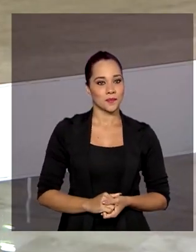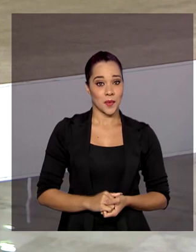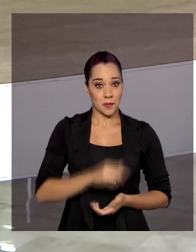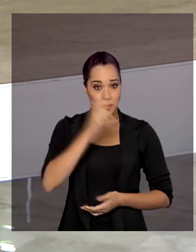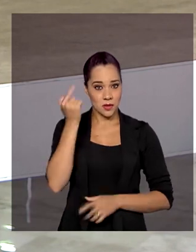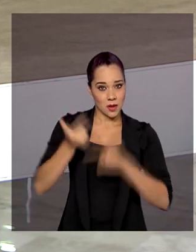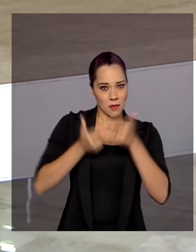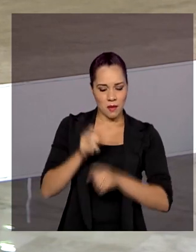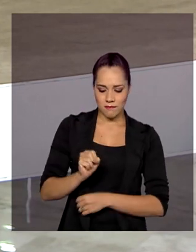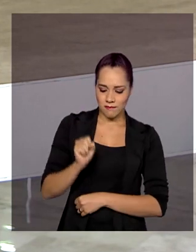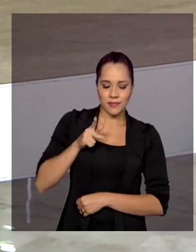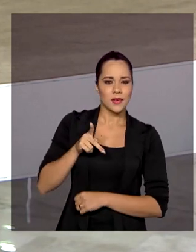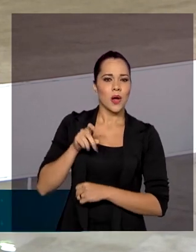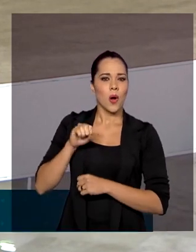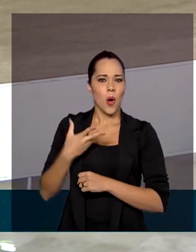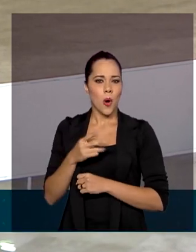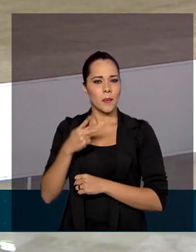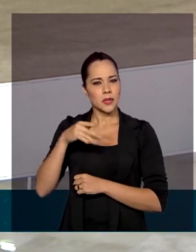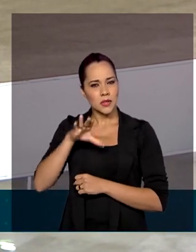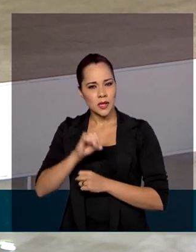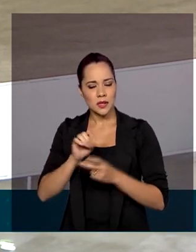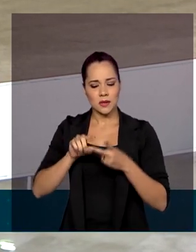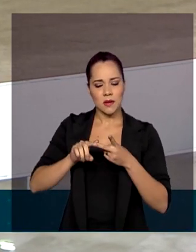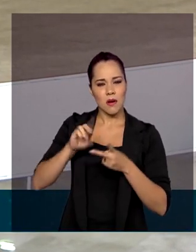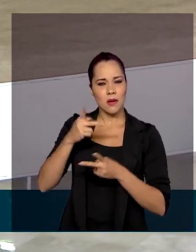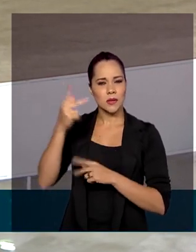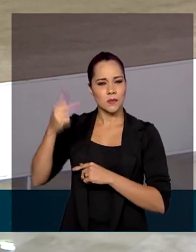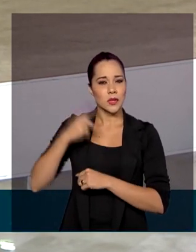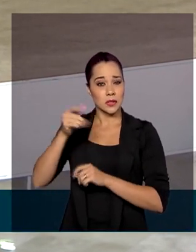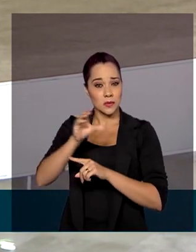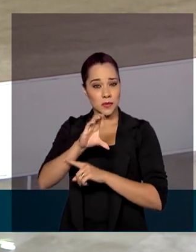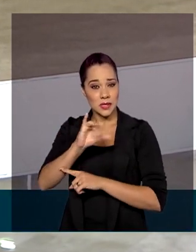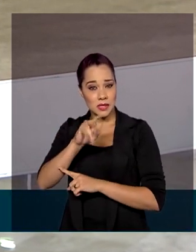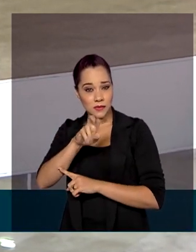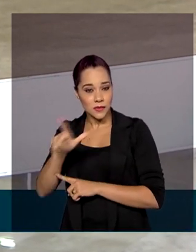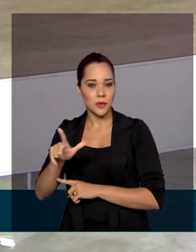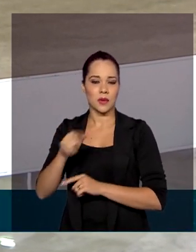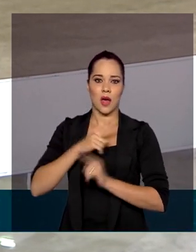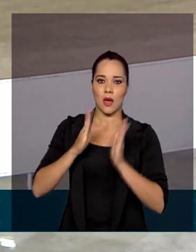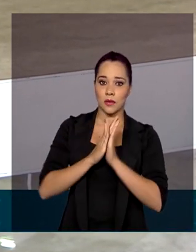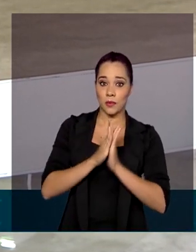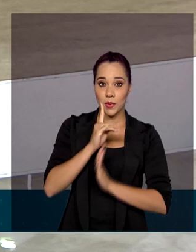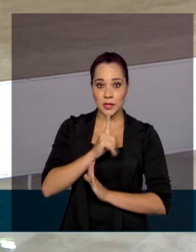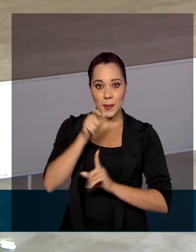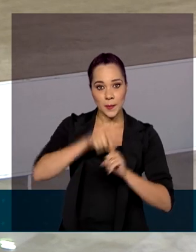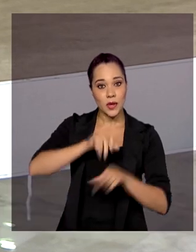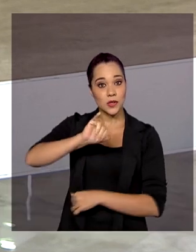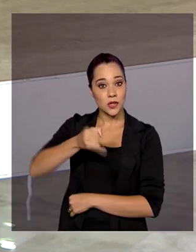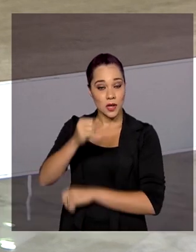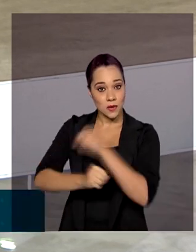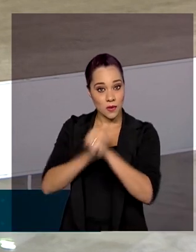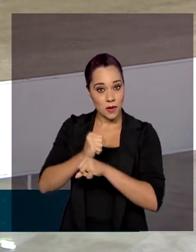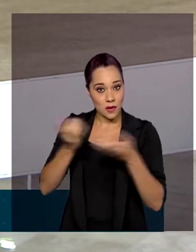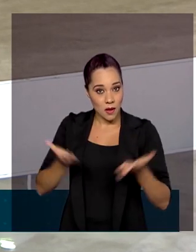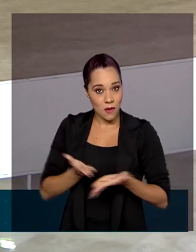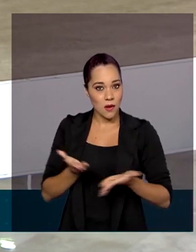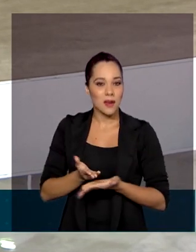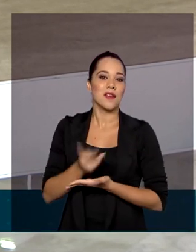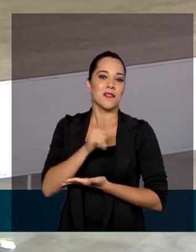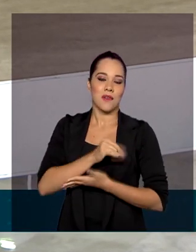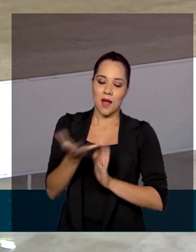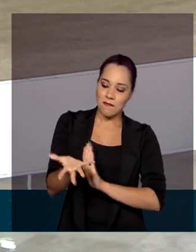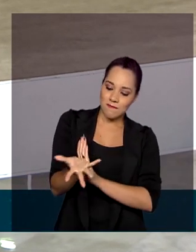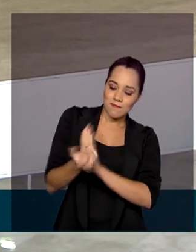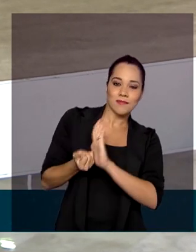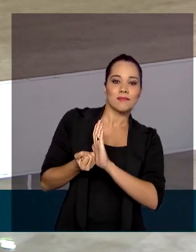Servidores aposentados, pensionistas e anistiados políticos civis que fizeram aniversário a partir de janeiro deste ano vão receber